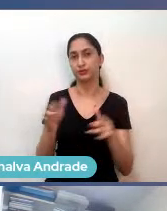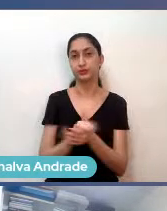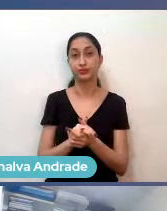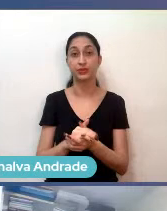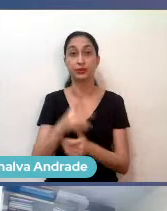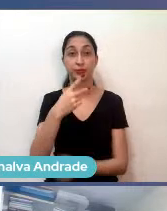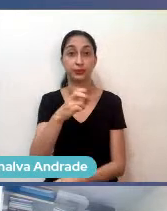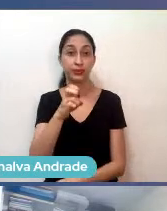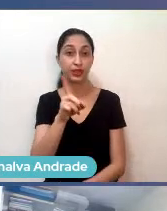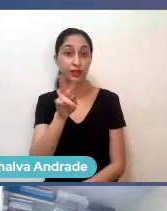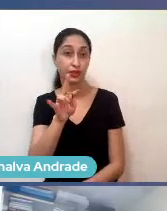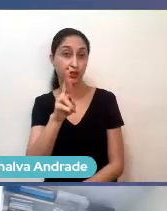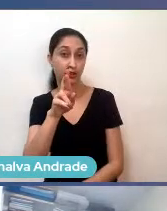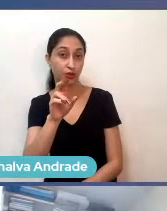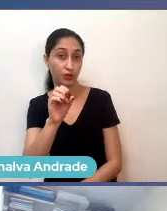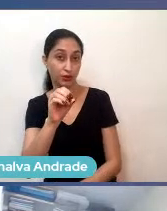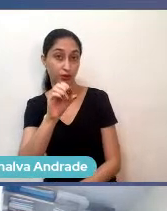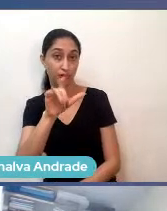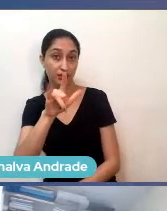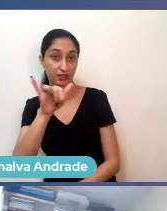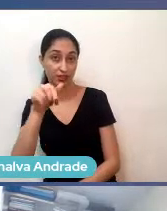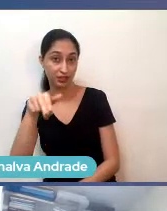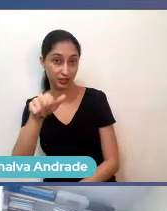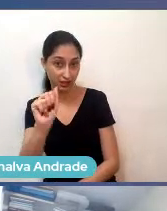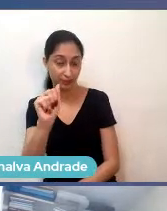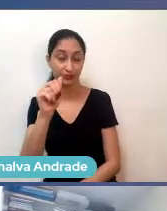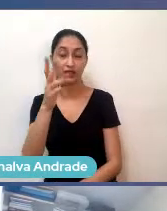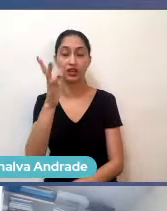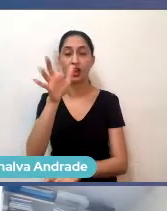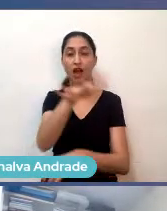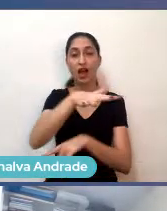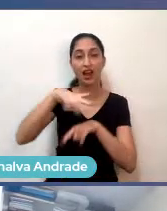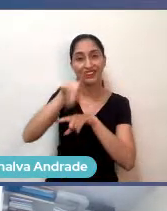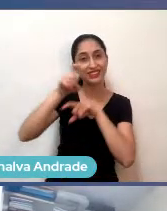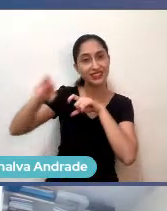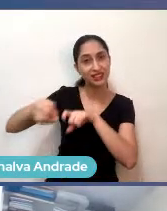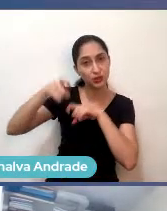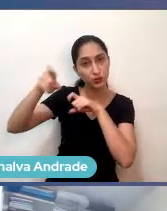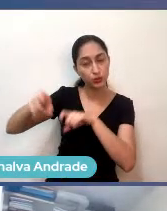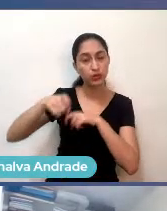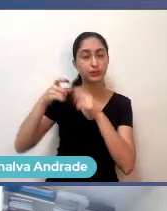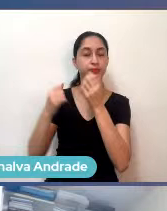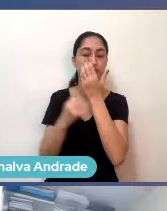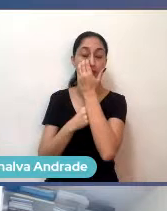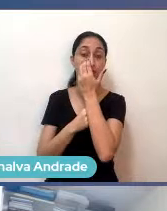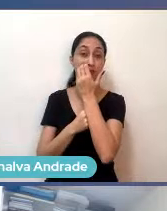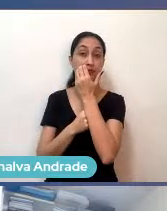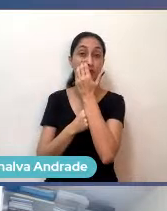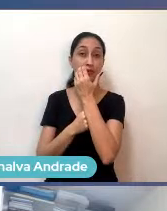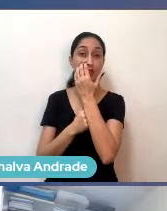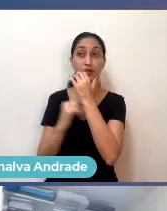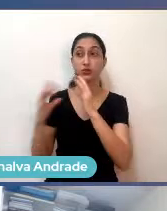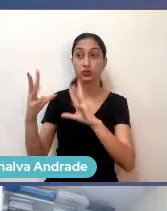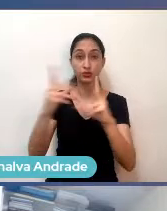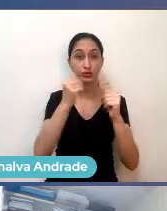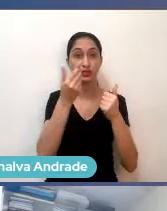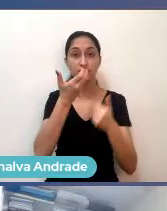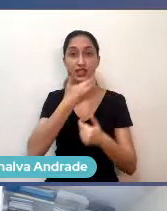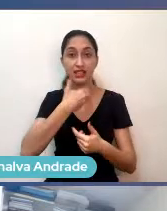Petrolina já é a região da agricultura, todas aquelas frutas são de referência,